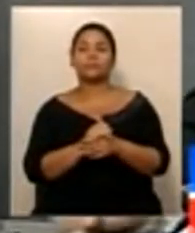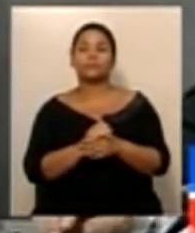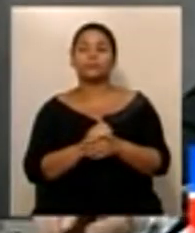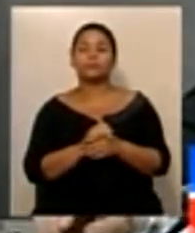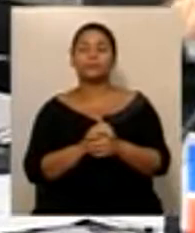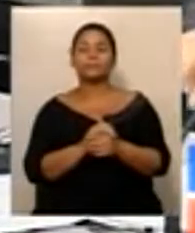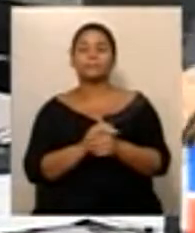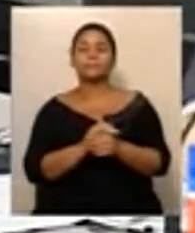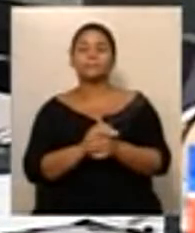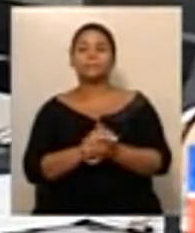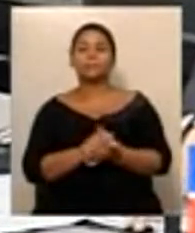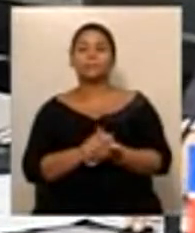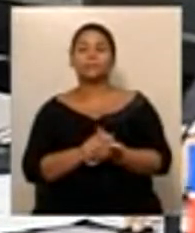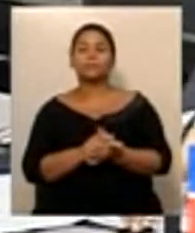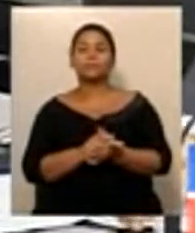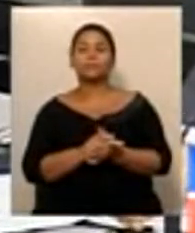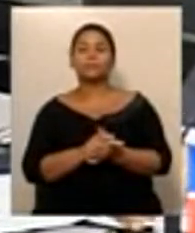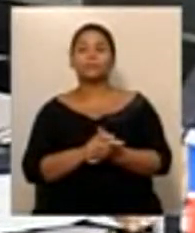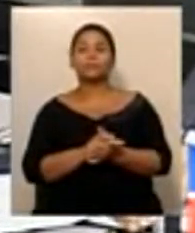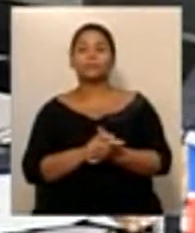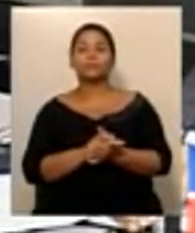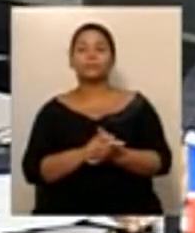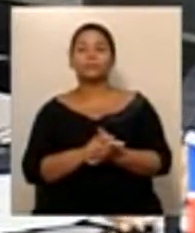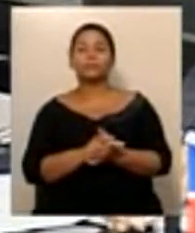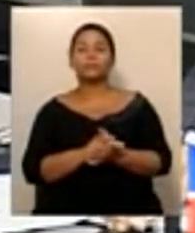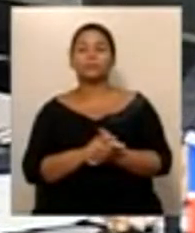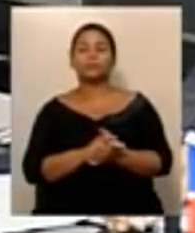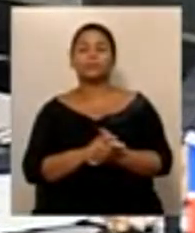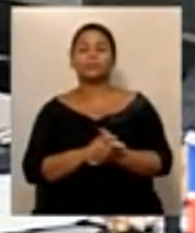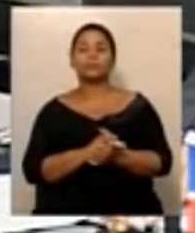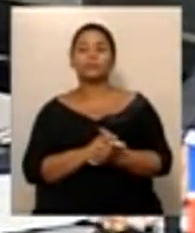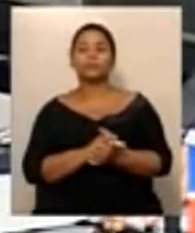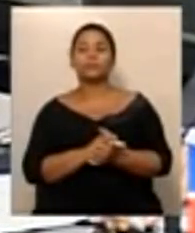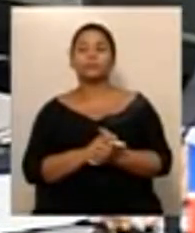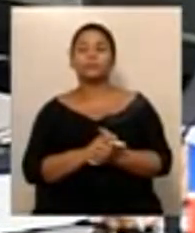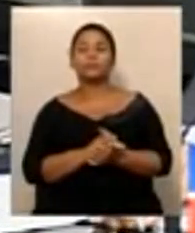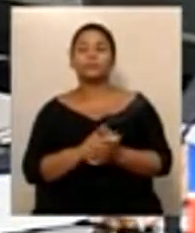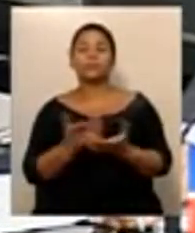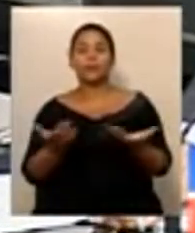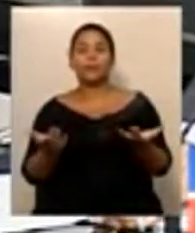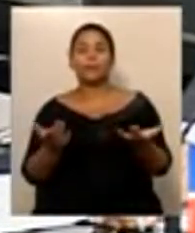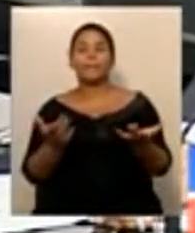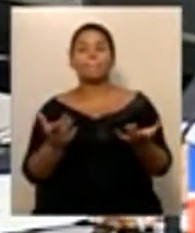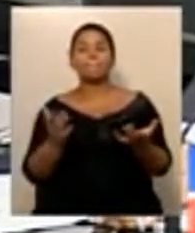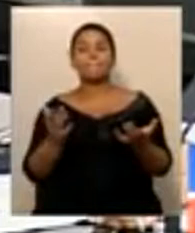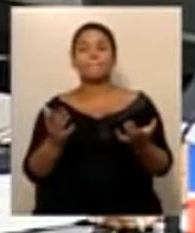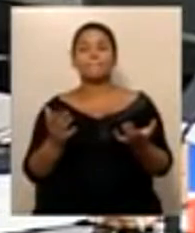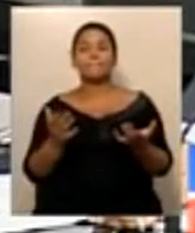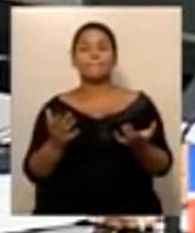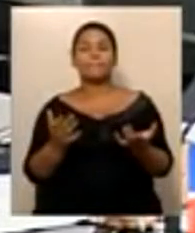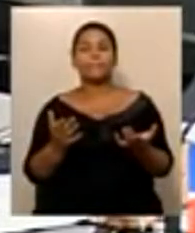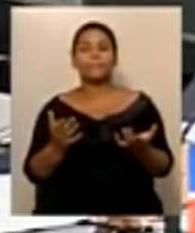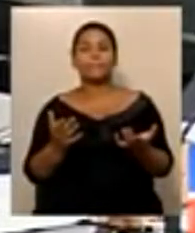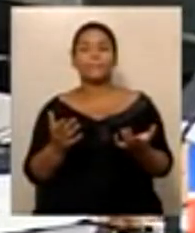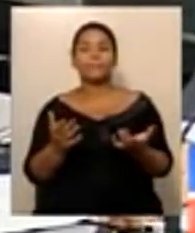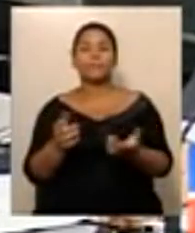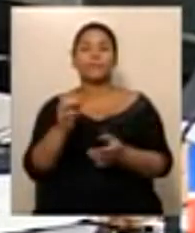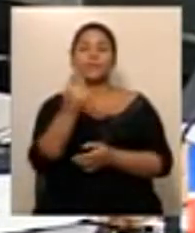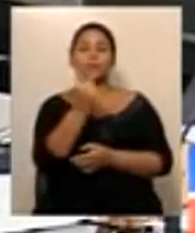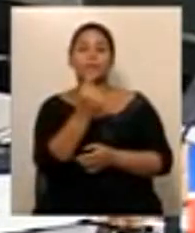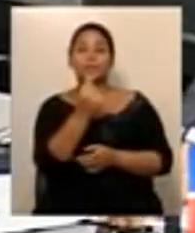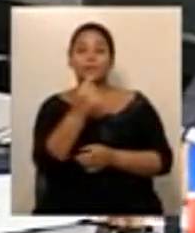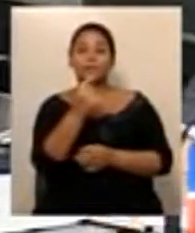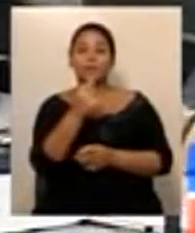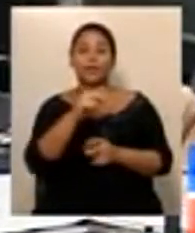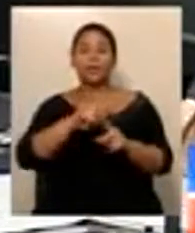se incluem. Mas no caso, senhor presidente, normalmente, pelo que consta, o reajuste